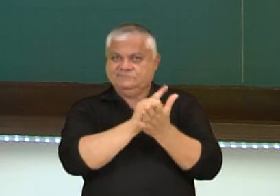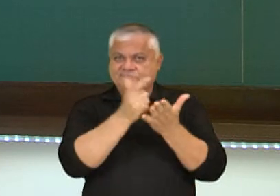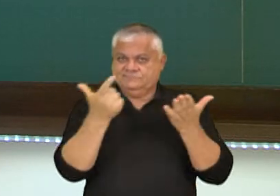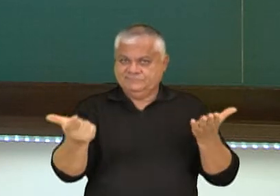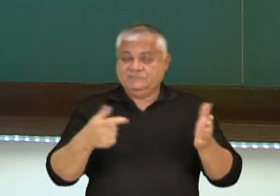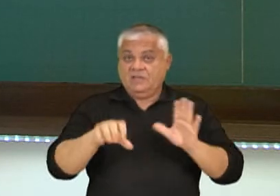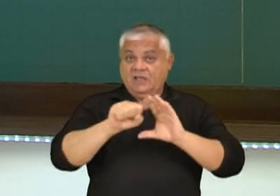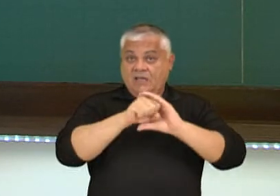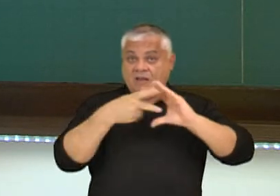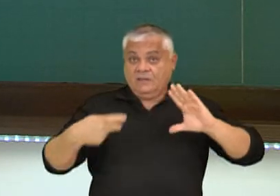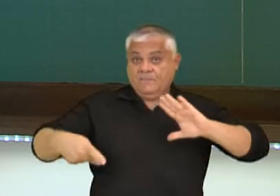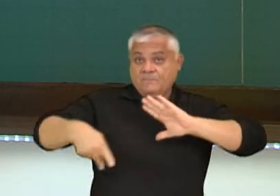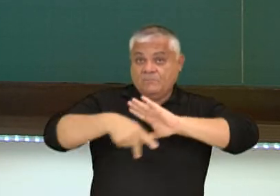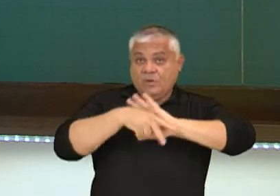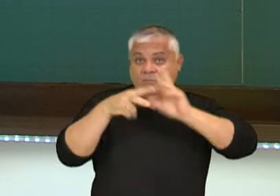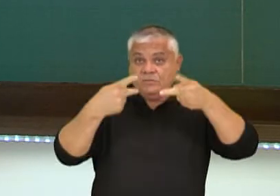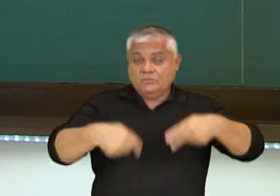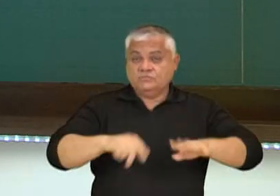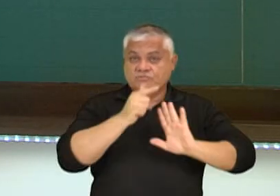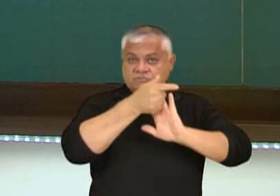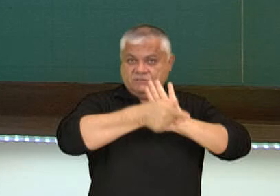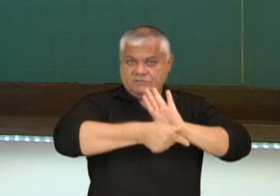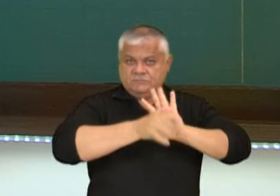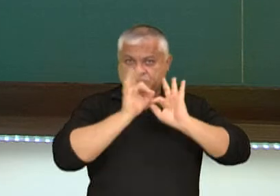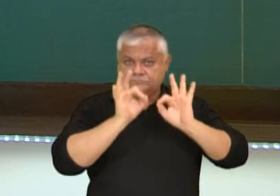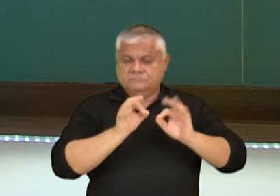próprias desse gênero.